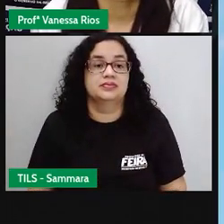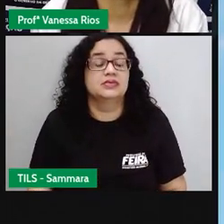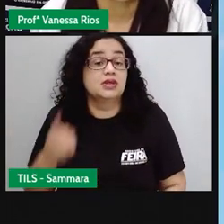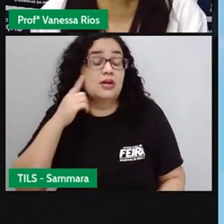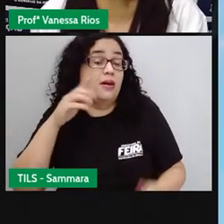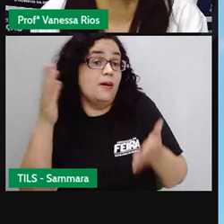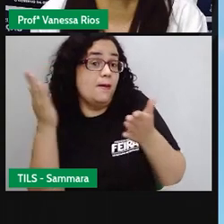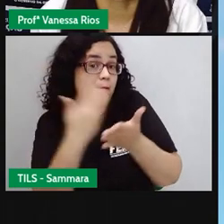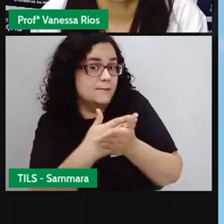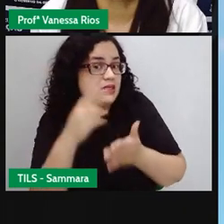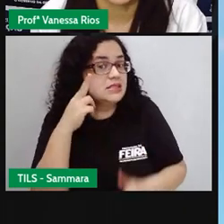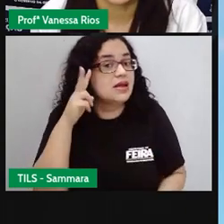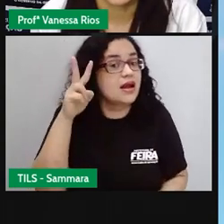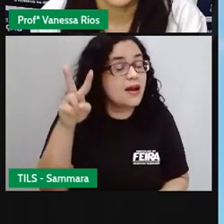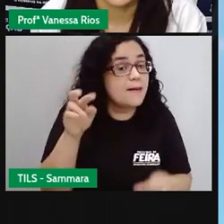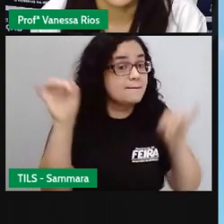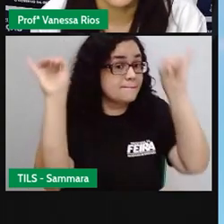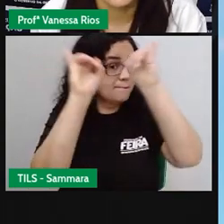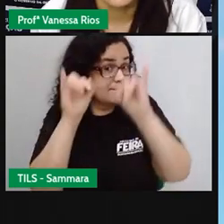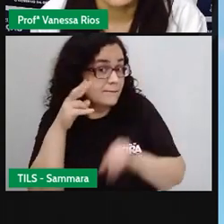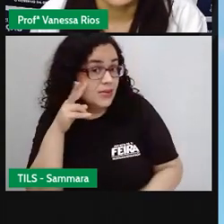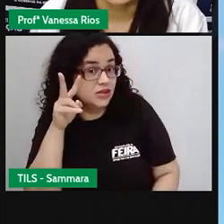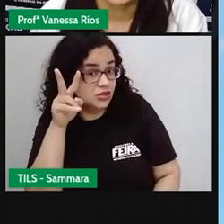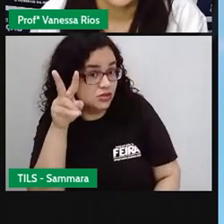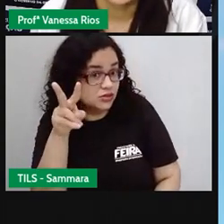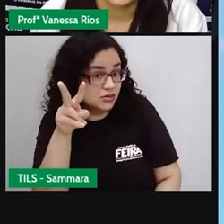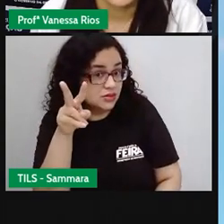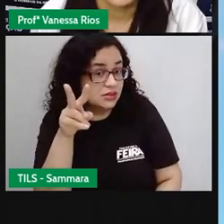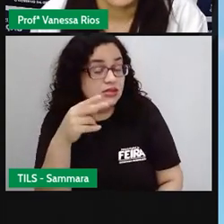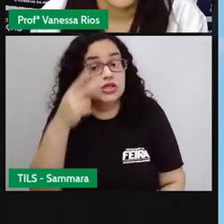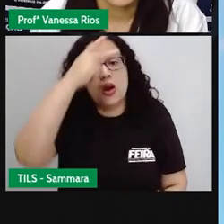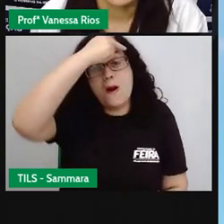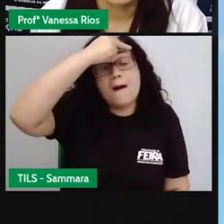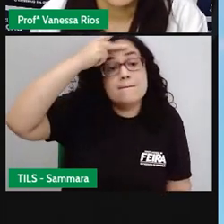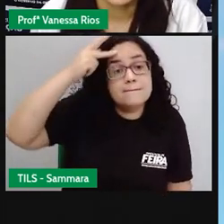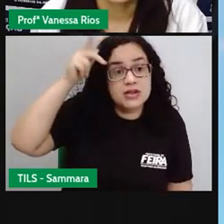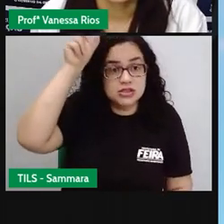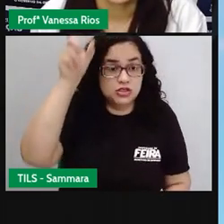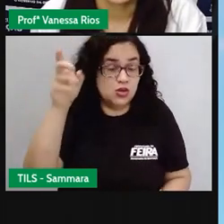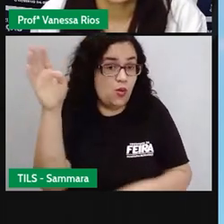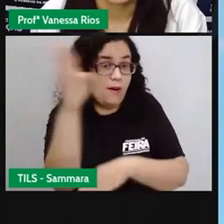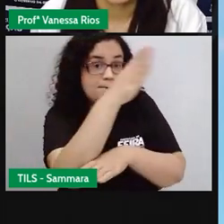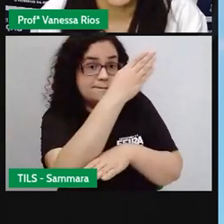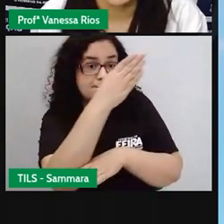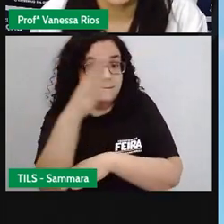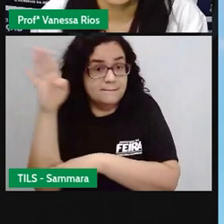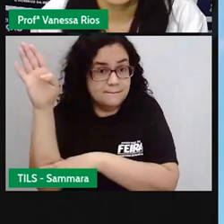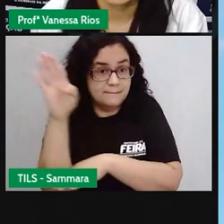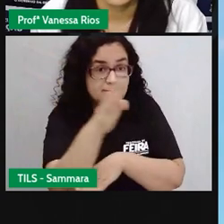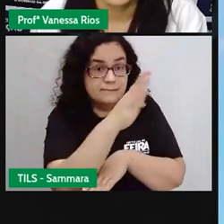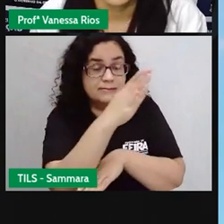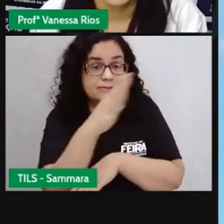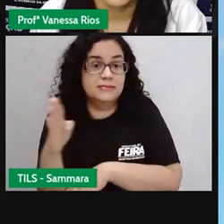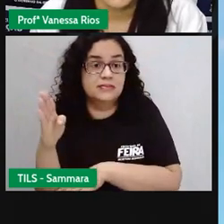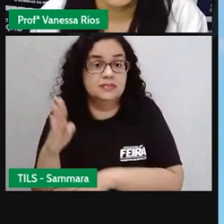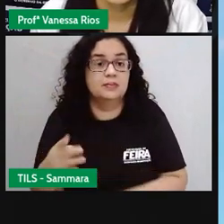Para começar, para colocar a imagem aí, ó, de alguém, não é? Com uma bandeira na mão.